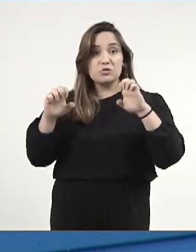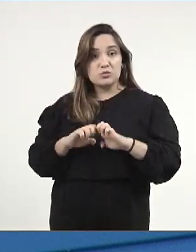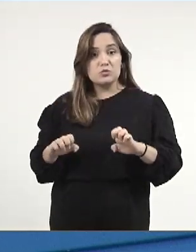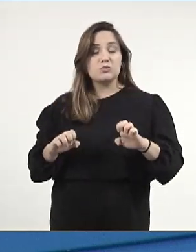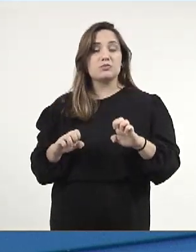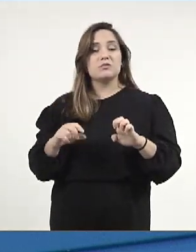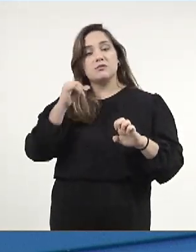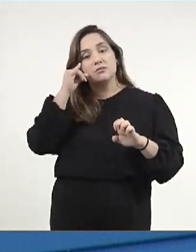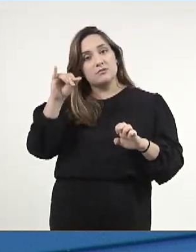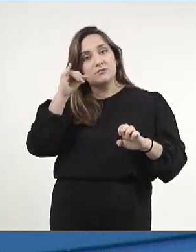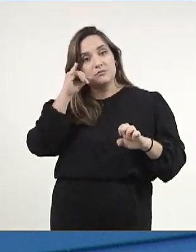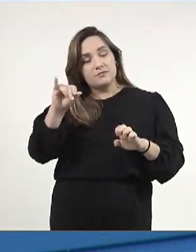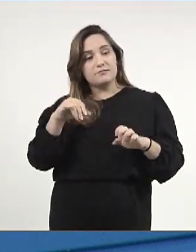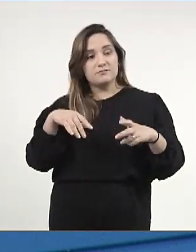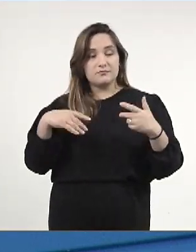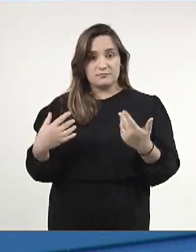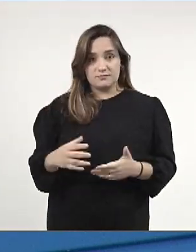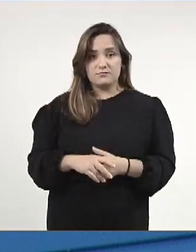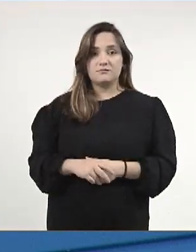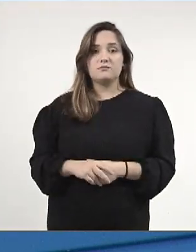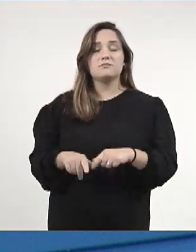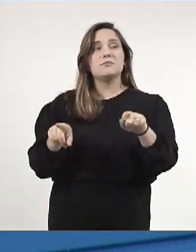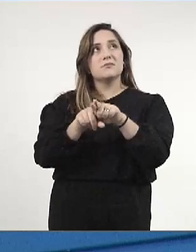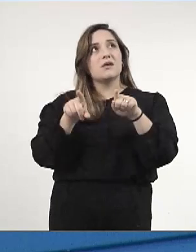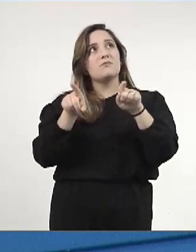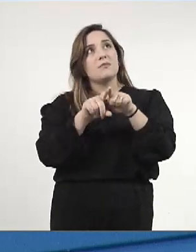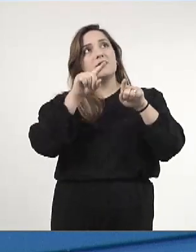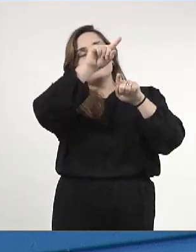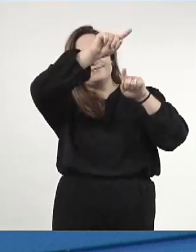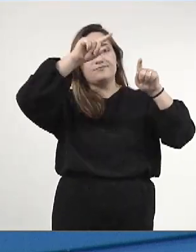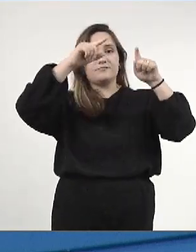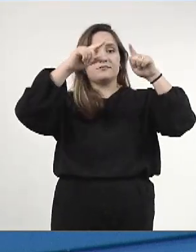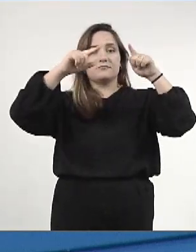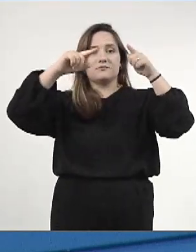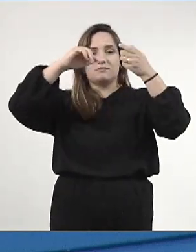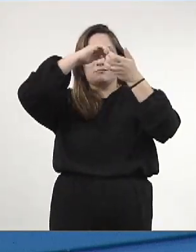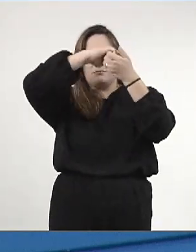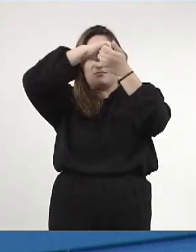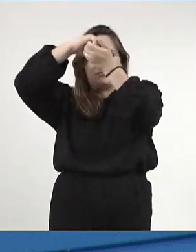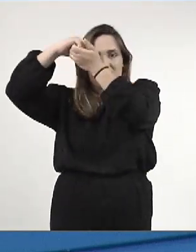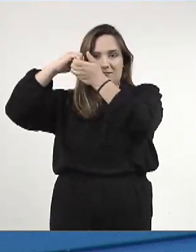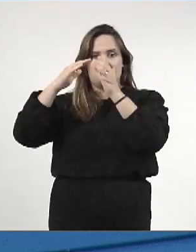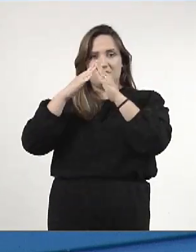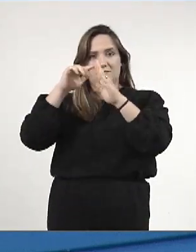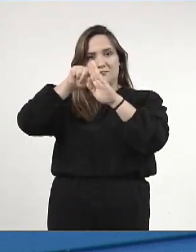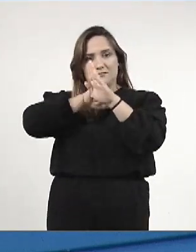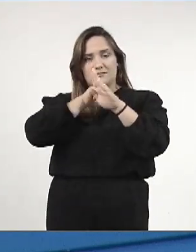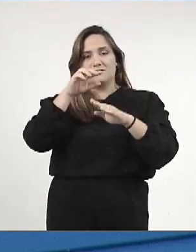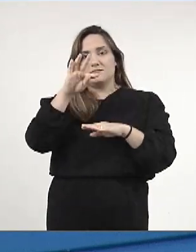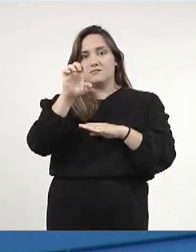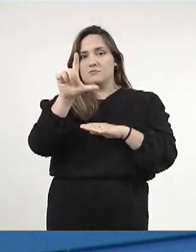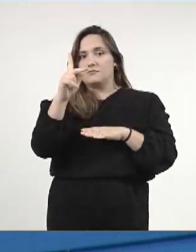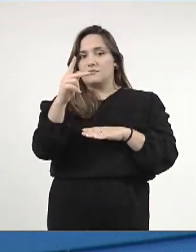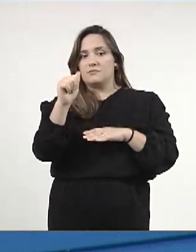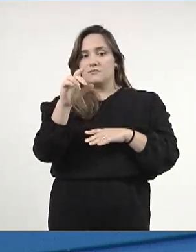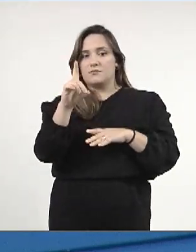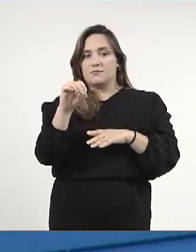elétrica, também no telhado, para que se possa atender com uma qualidade